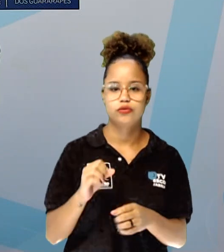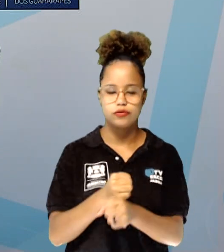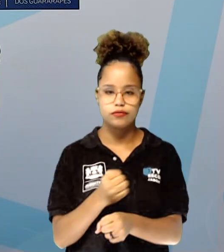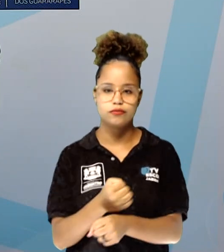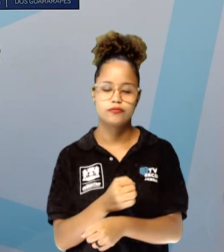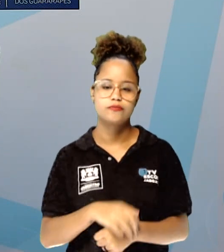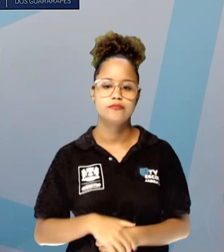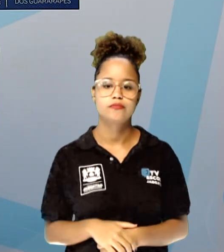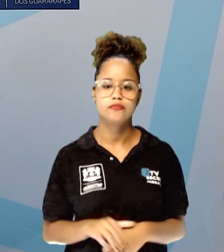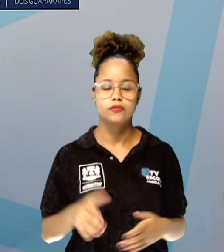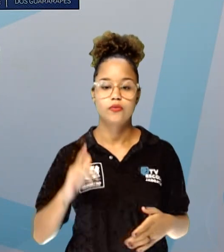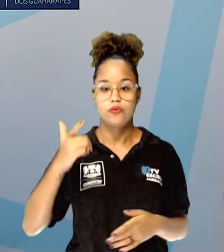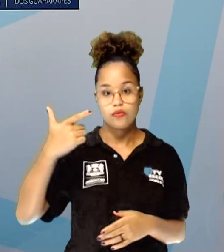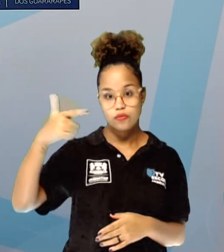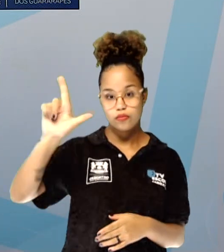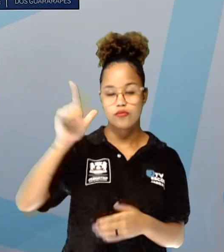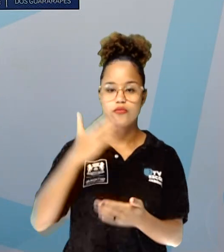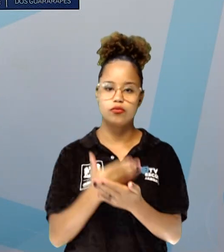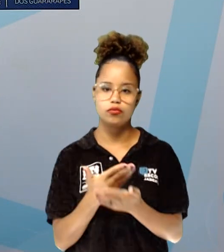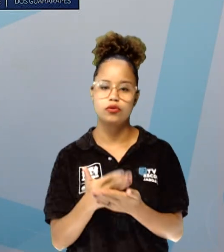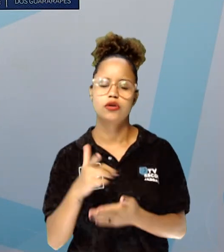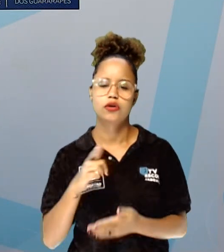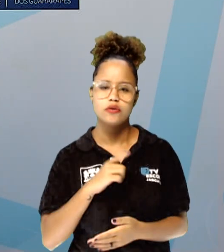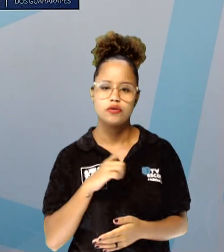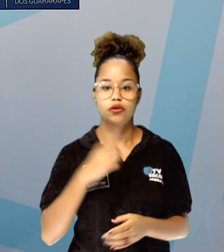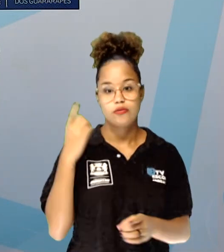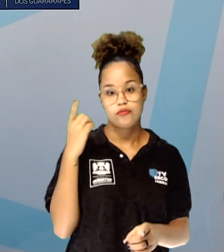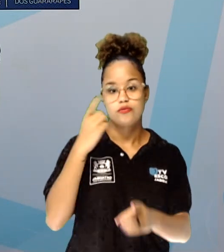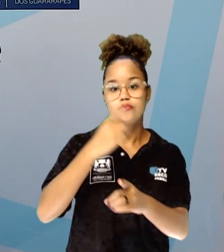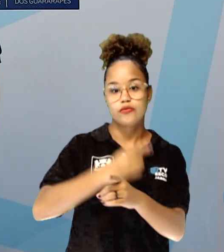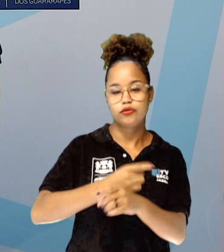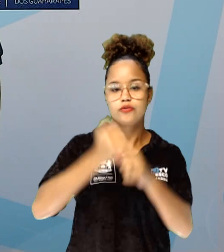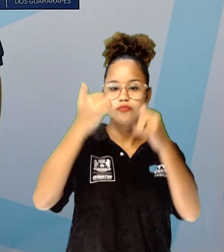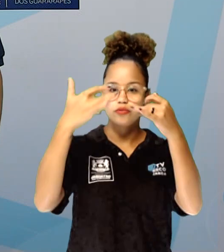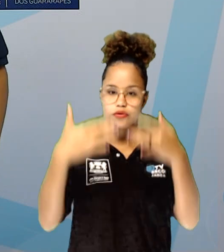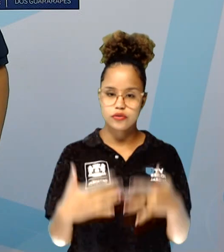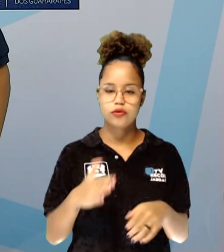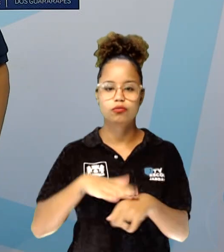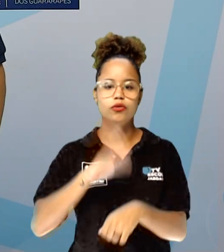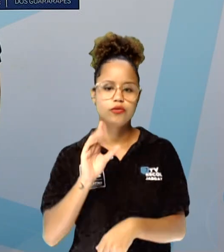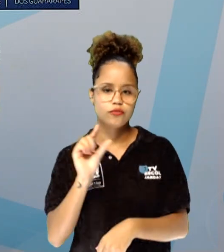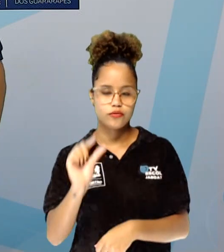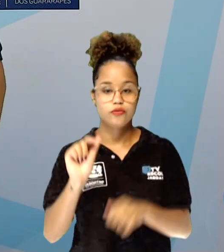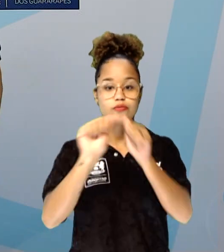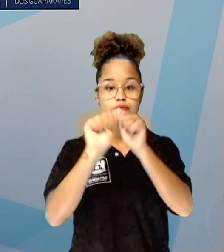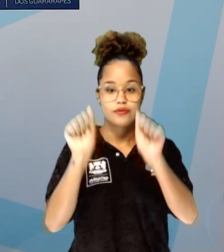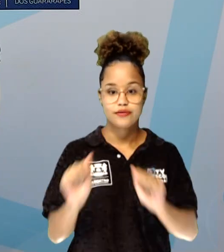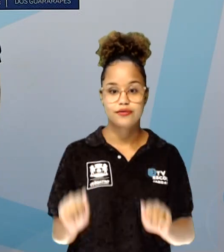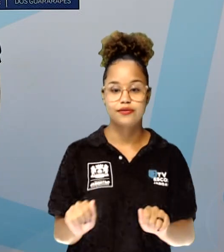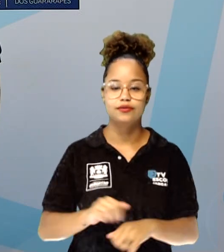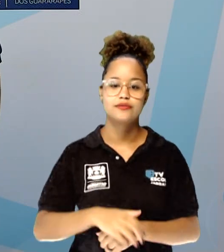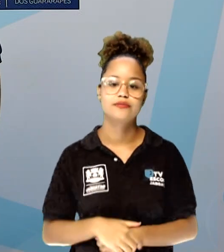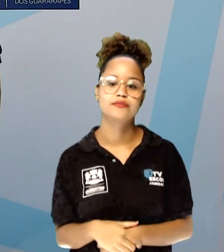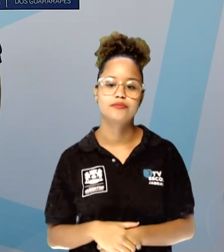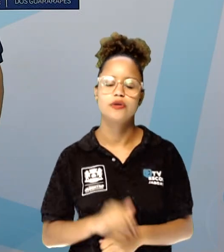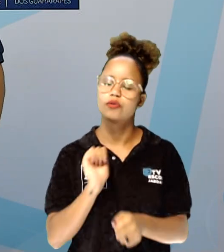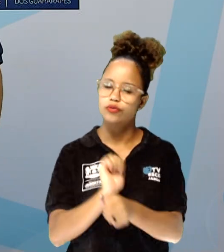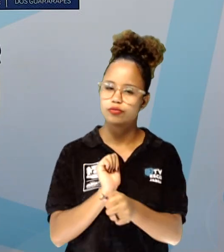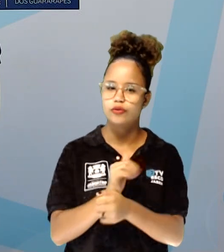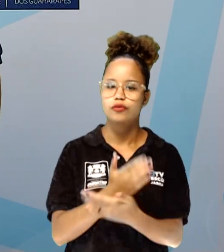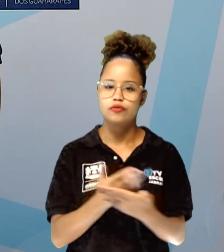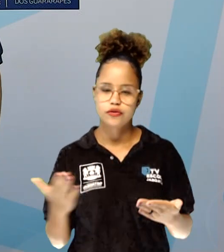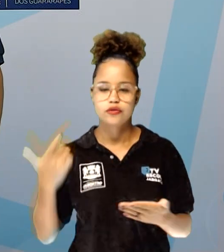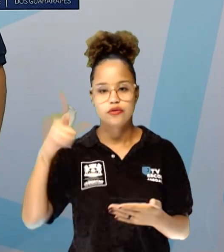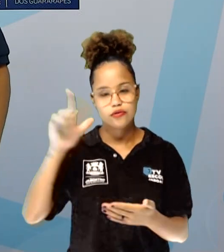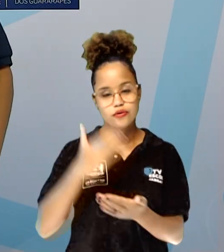Na próxima aula a gente tem mais um encontro para falar mais um pouquinho sobre arte. E eu aguardo vocês na